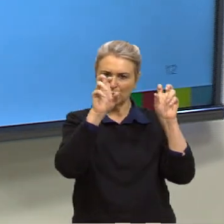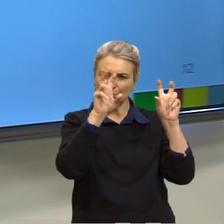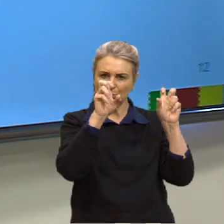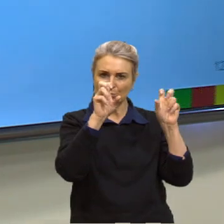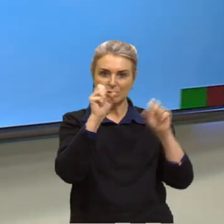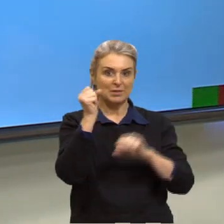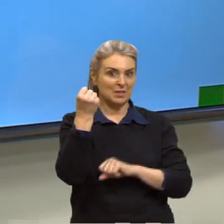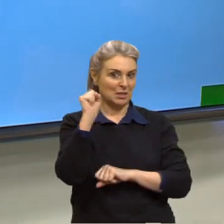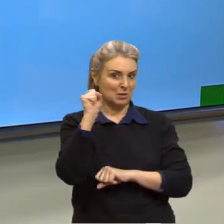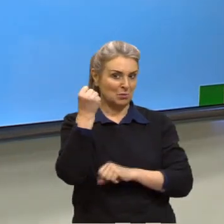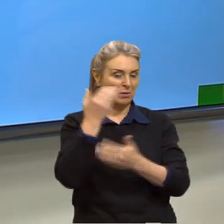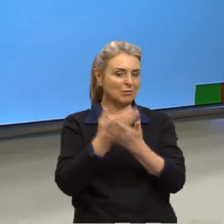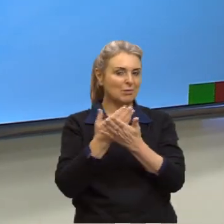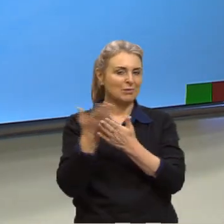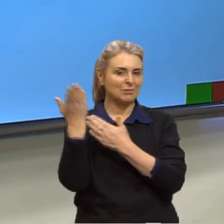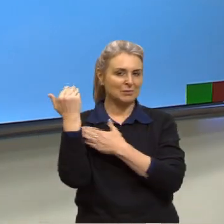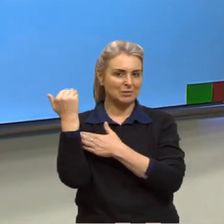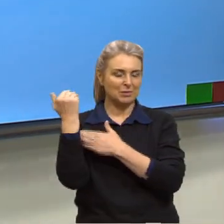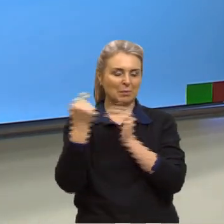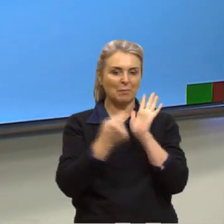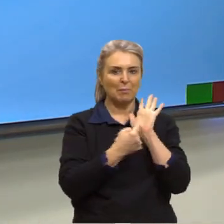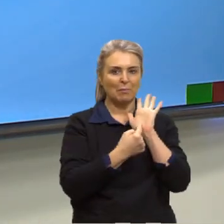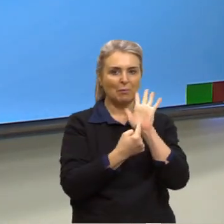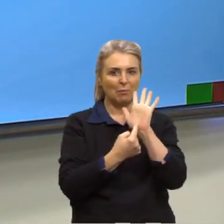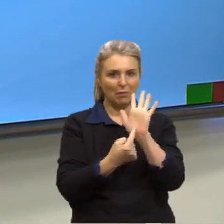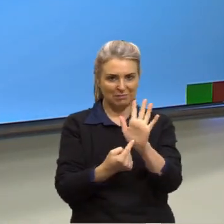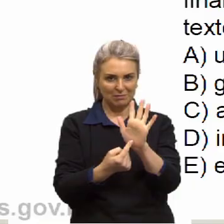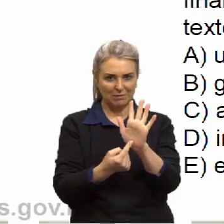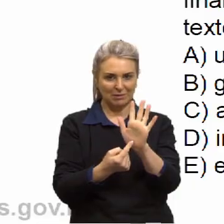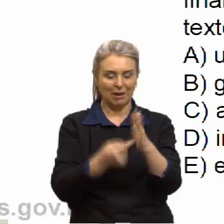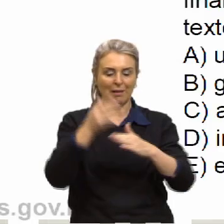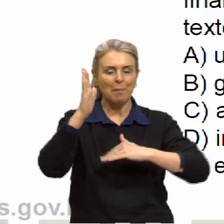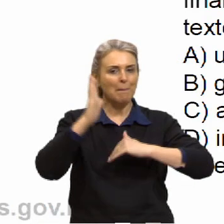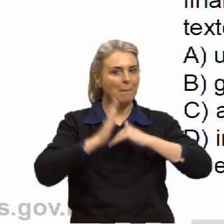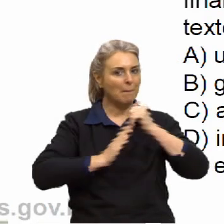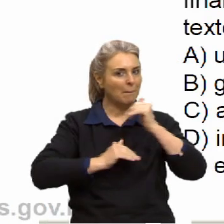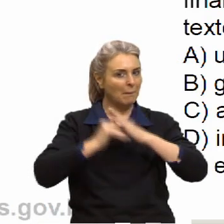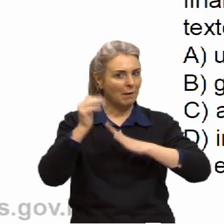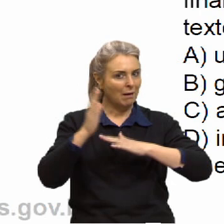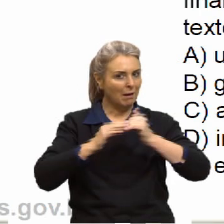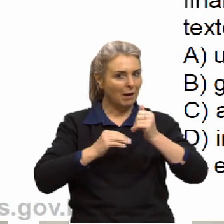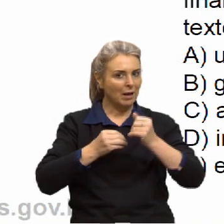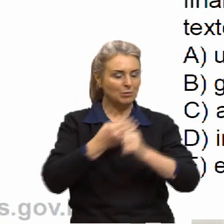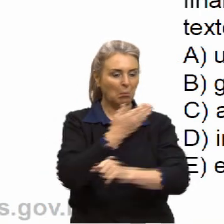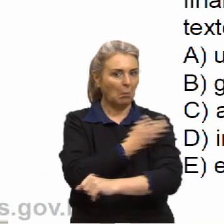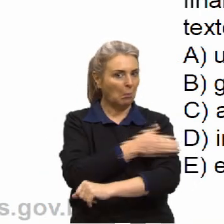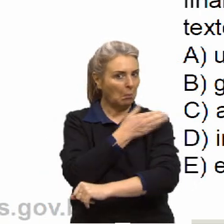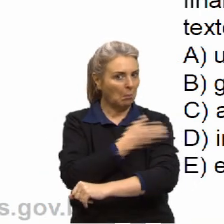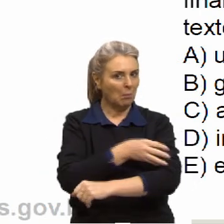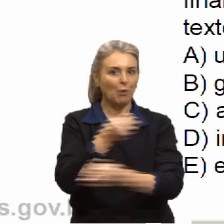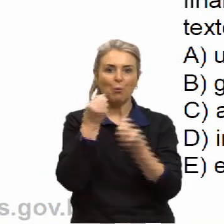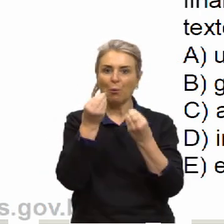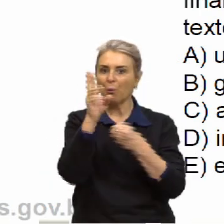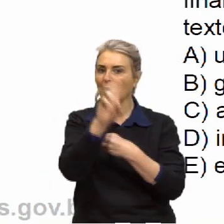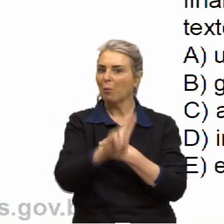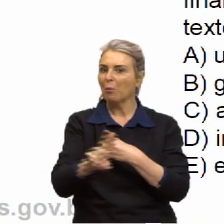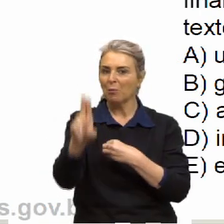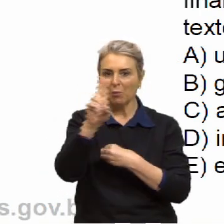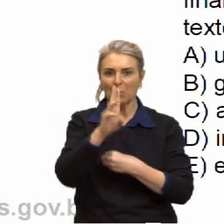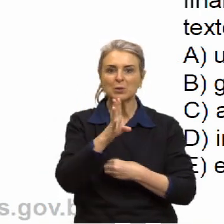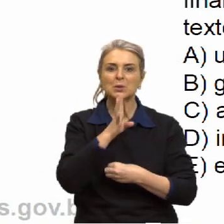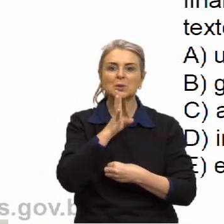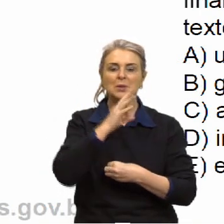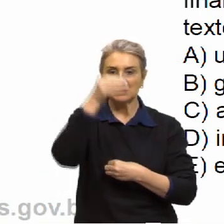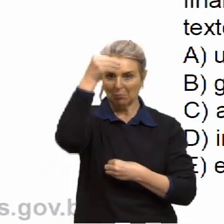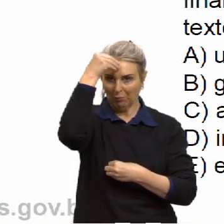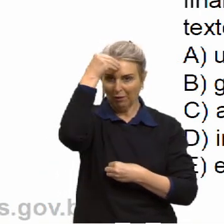oito aulas anteriores. E para mostrar para vocês de forma prática como a gente pode usar esses conhecimentos que a gente tem.